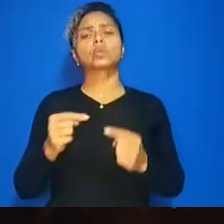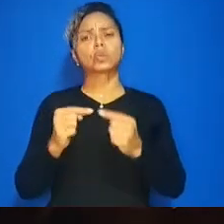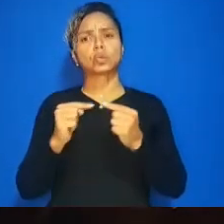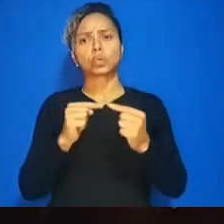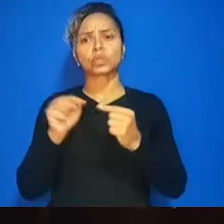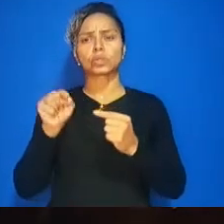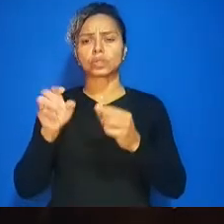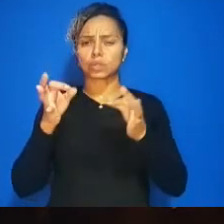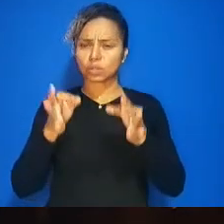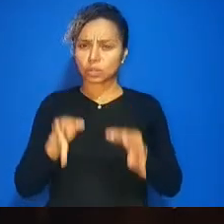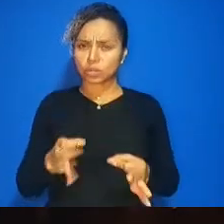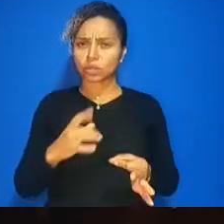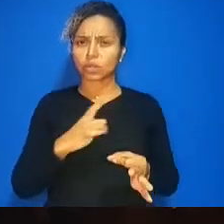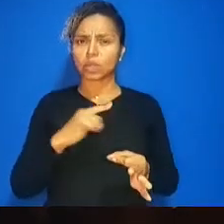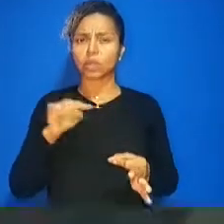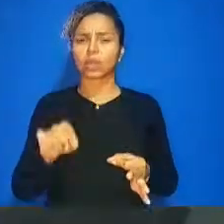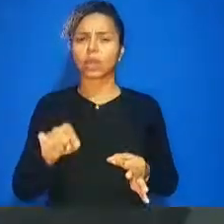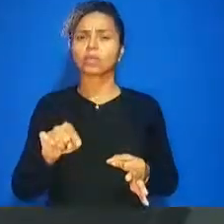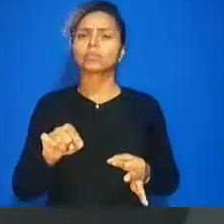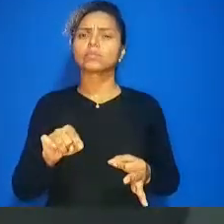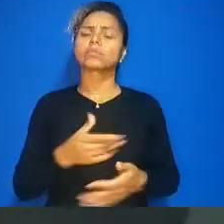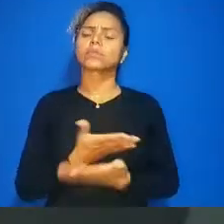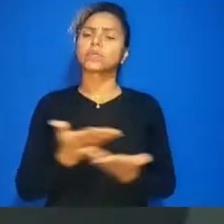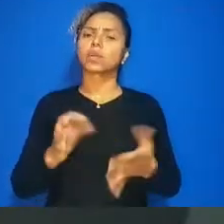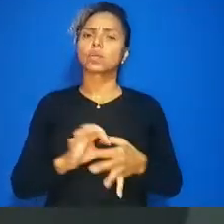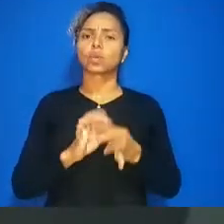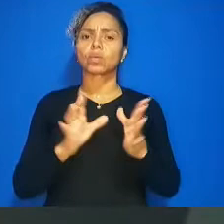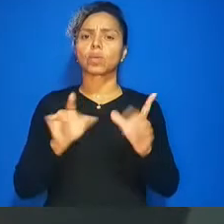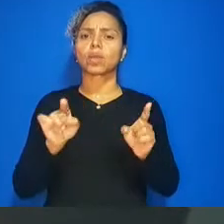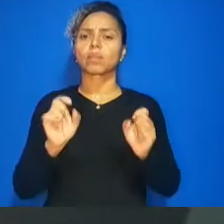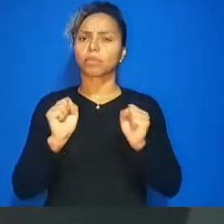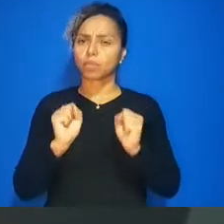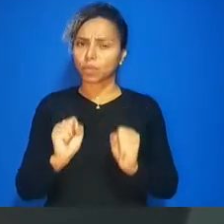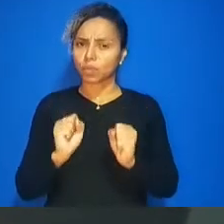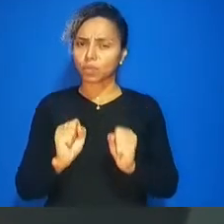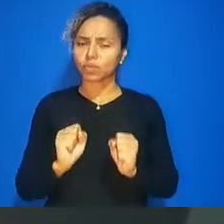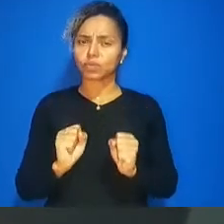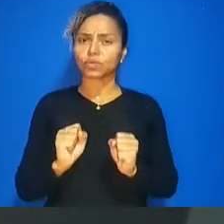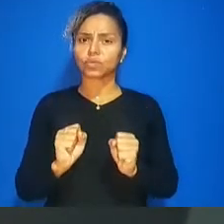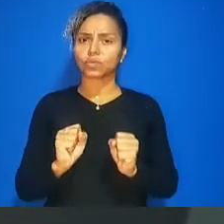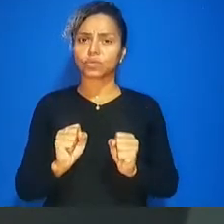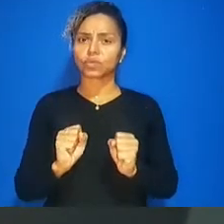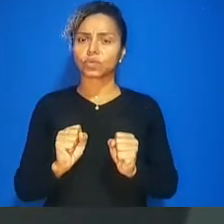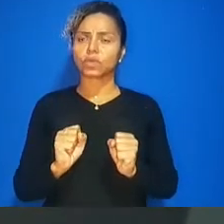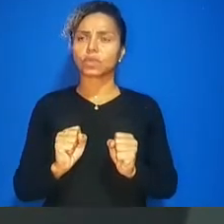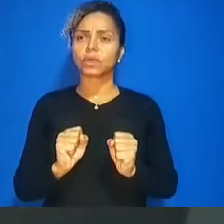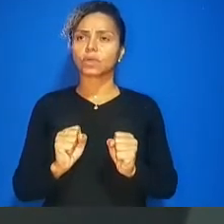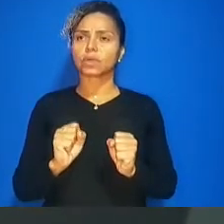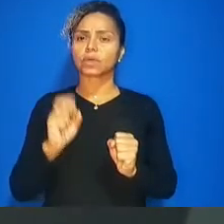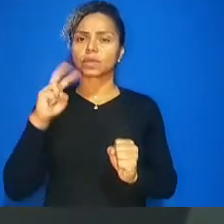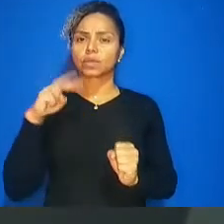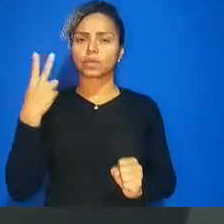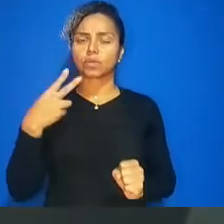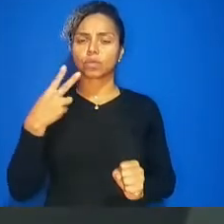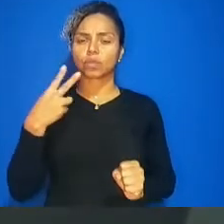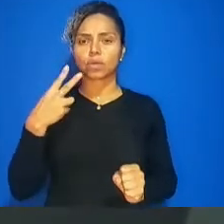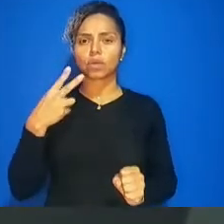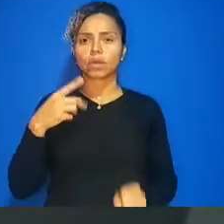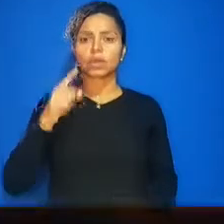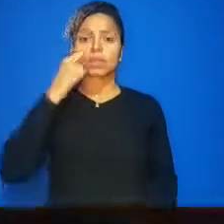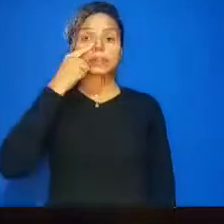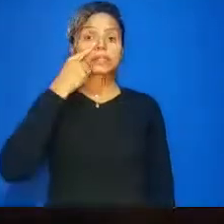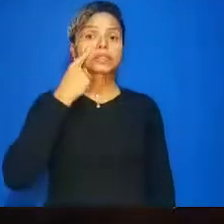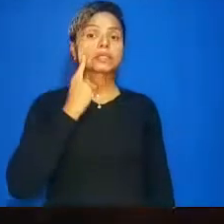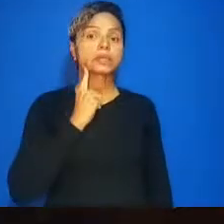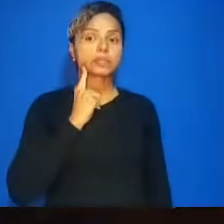para prosseguimento do seu trâmite regular vereador Zé Márcio Garotinho lido